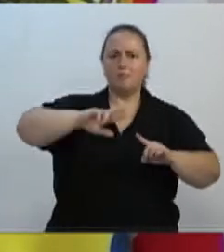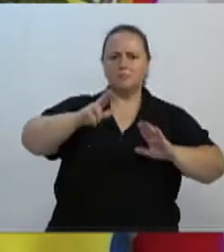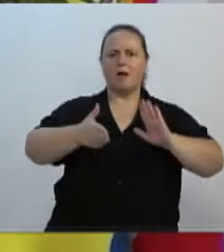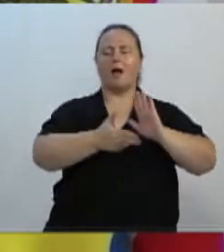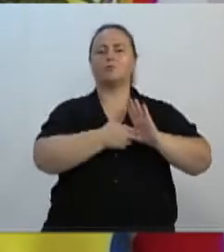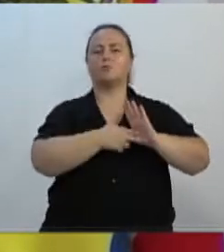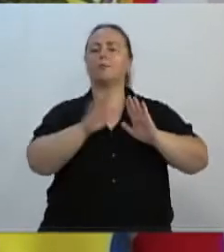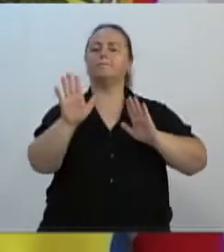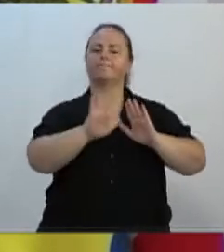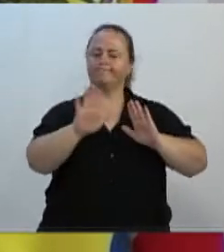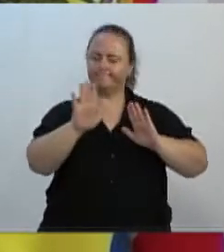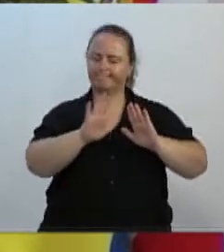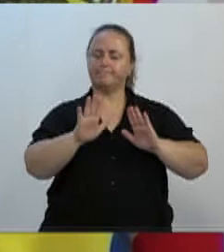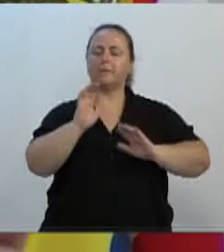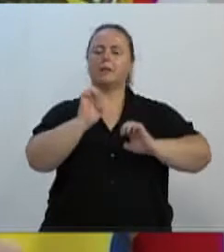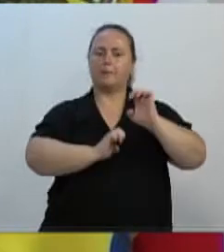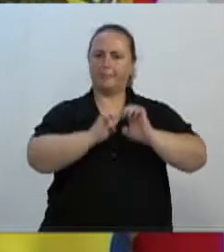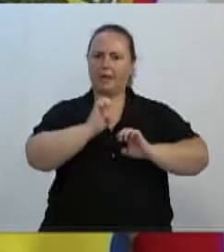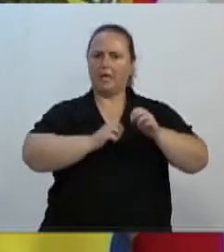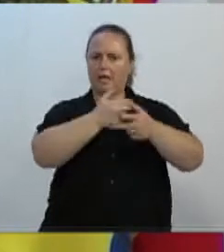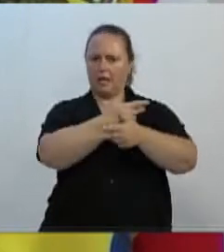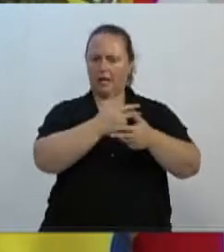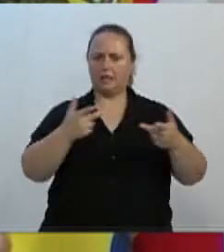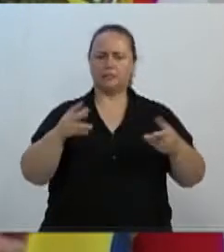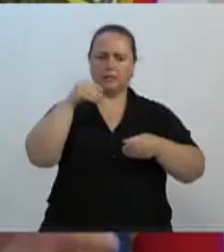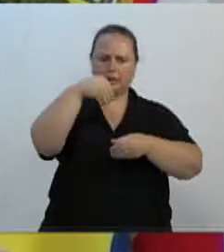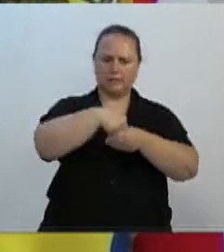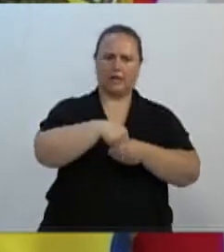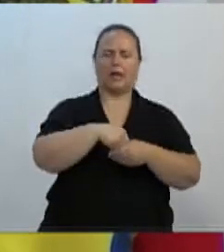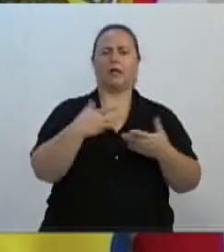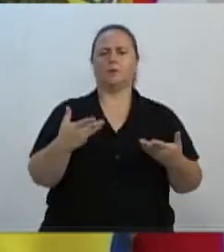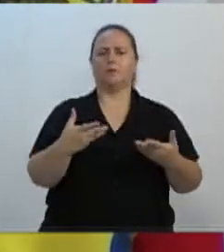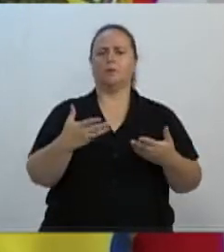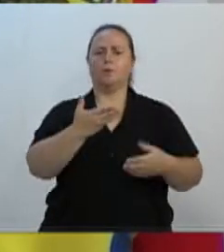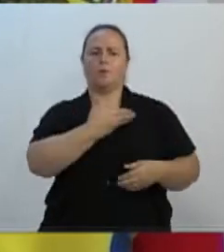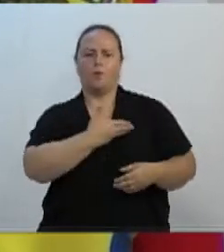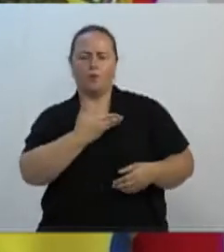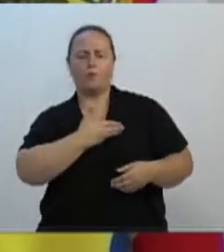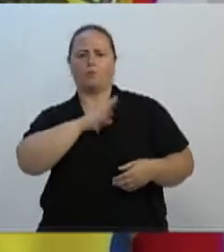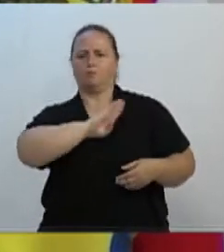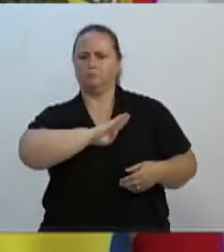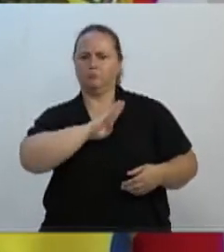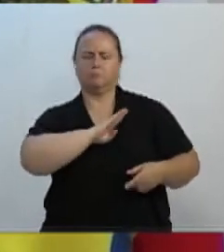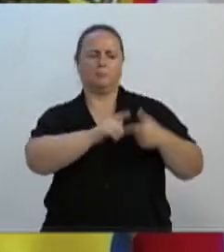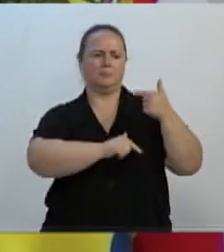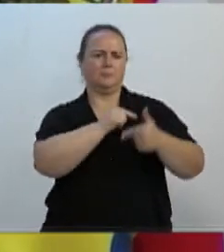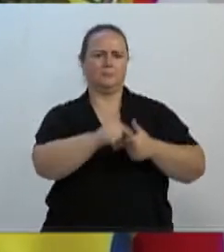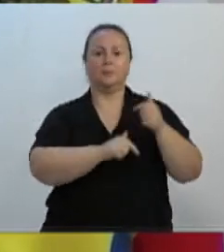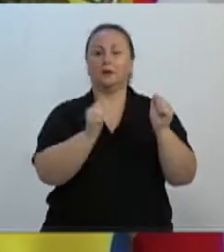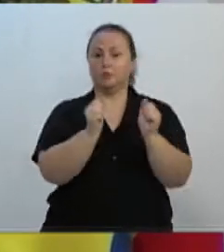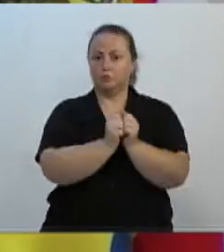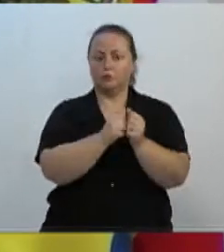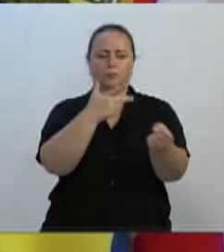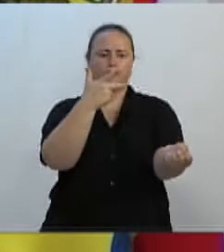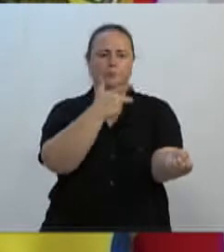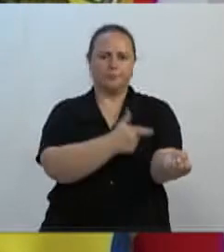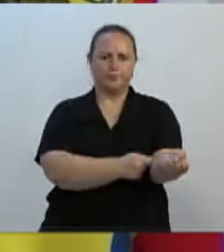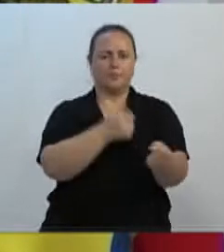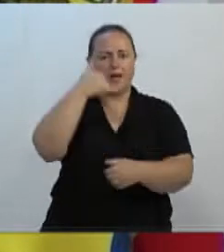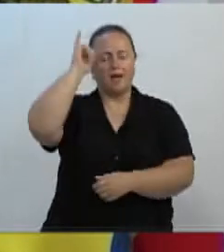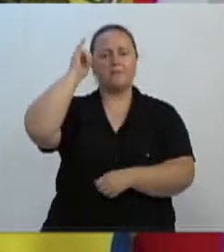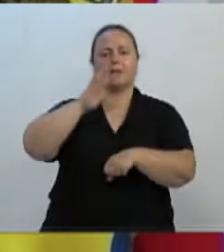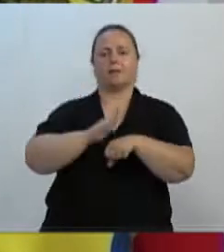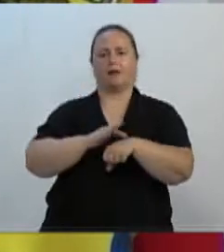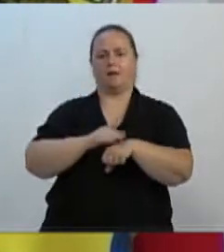os empresários que vacinem os seus colaboradores, e os seus colegas de trabalho, para que não fiquem doentes, e não